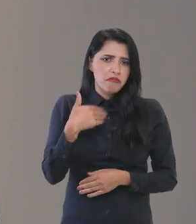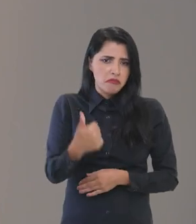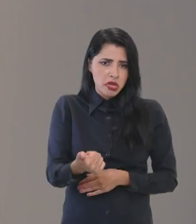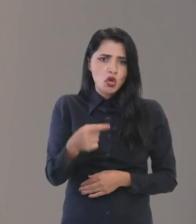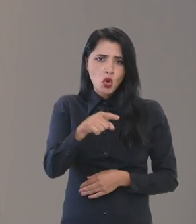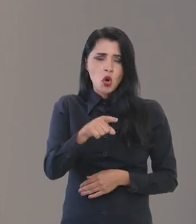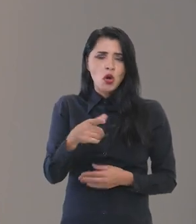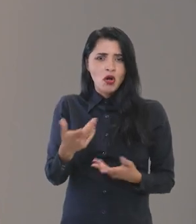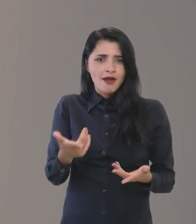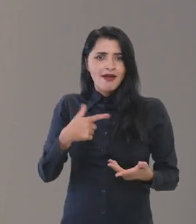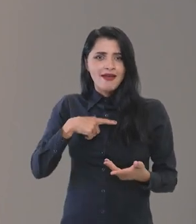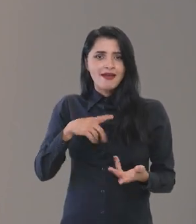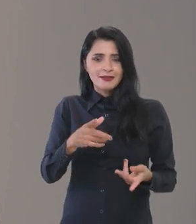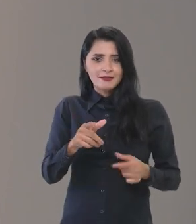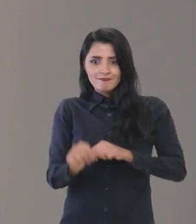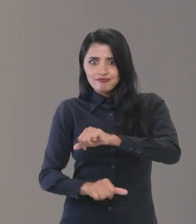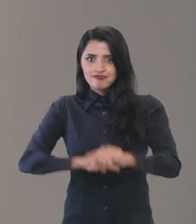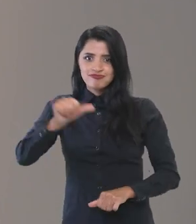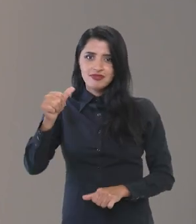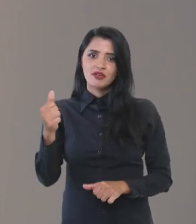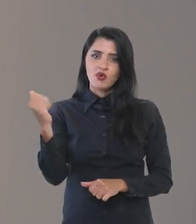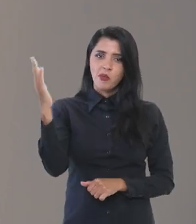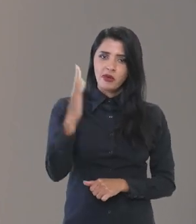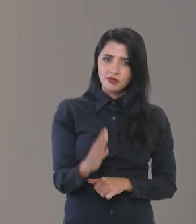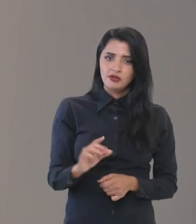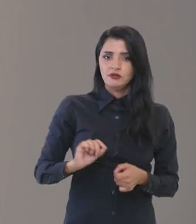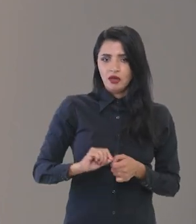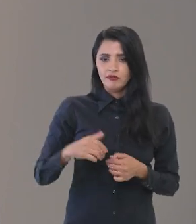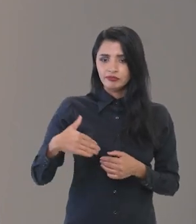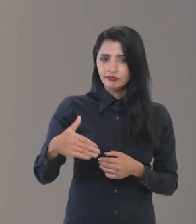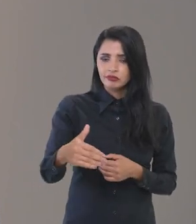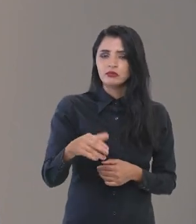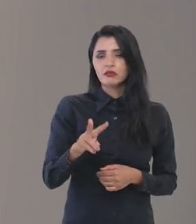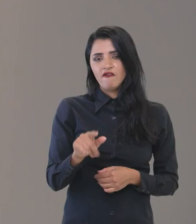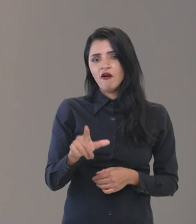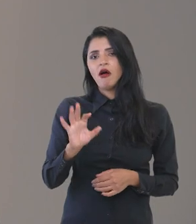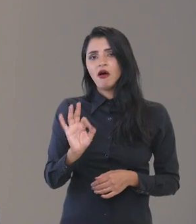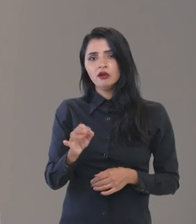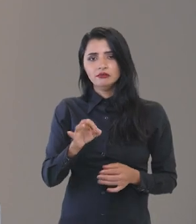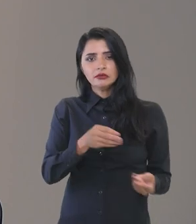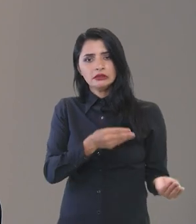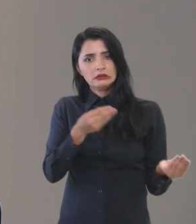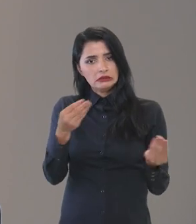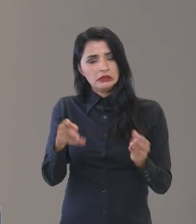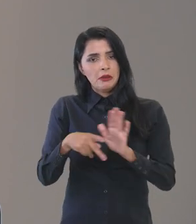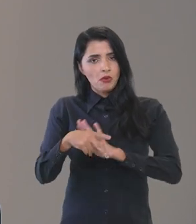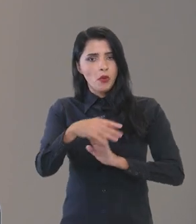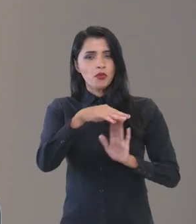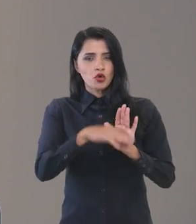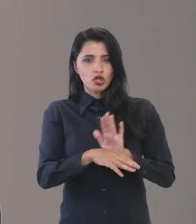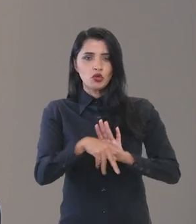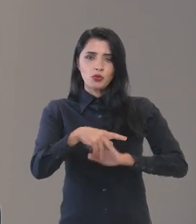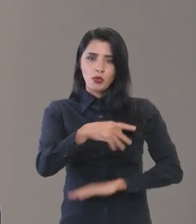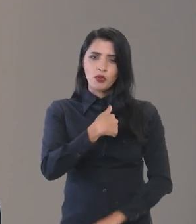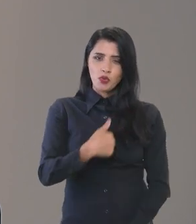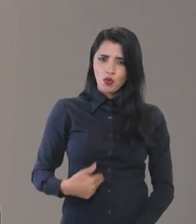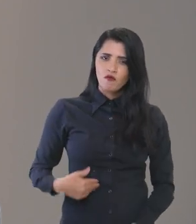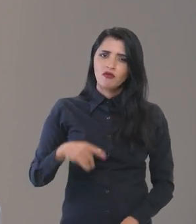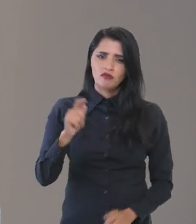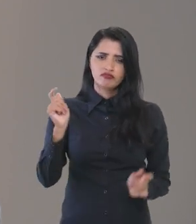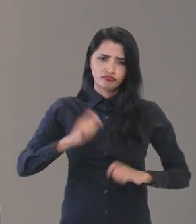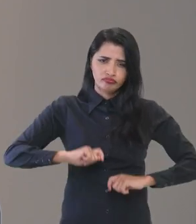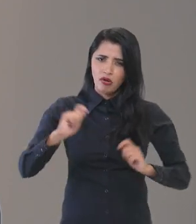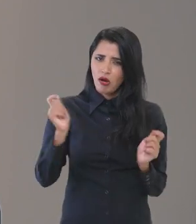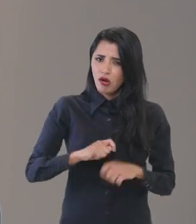efetiva, né, essa grande virada que o Brasil vem dando. E, com certeza, essas entregas que o governo vem fazendo